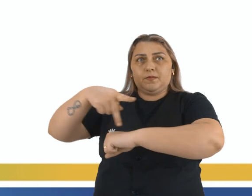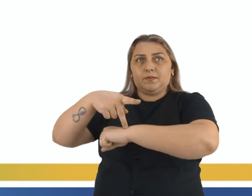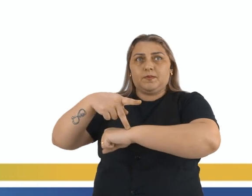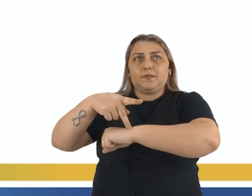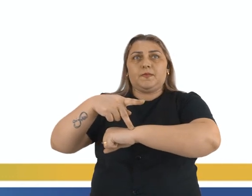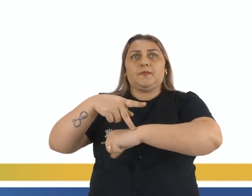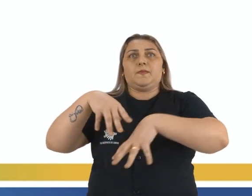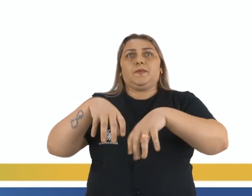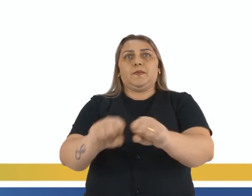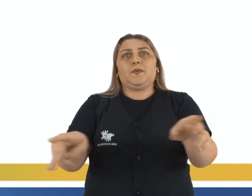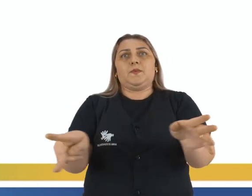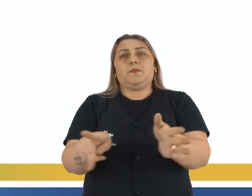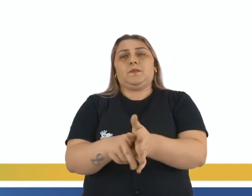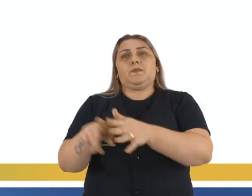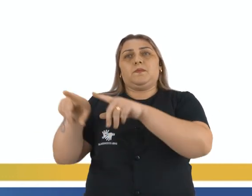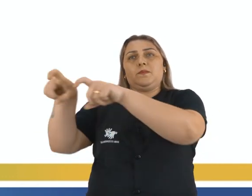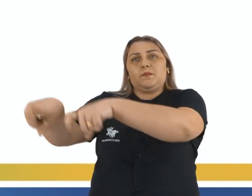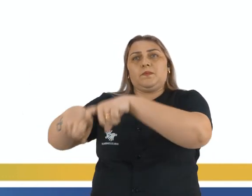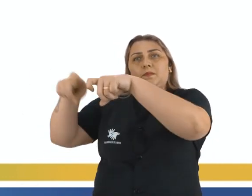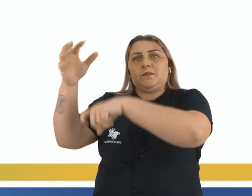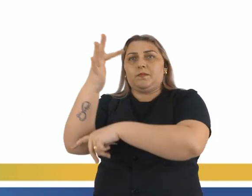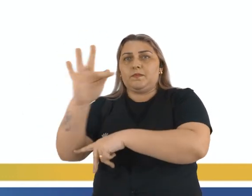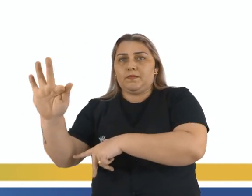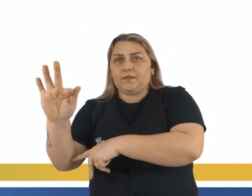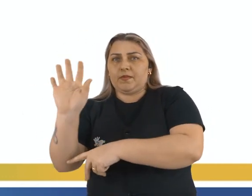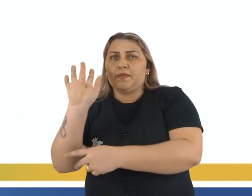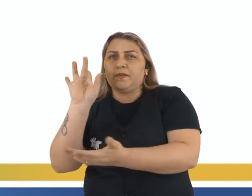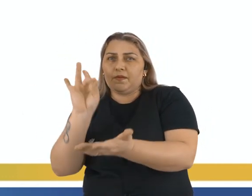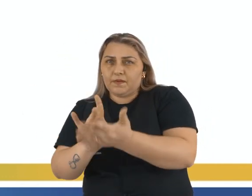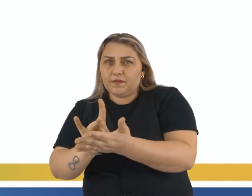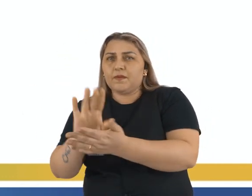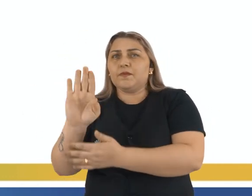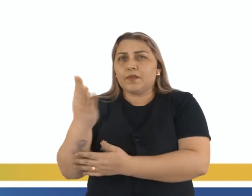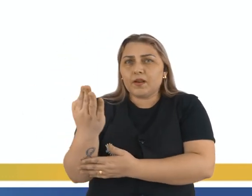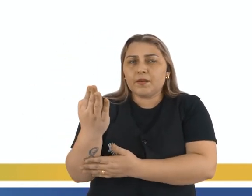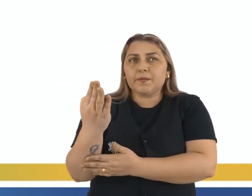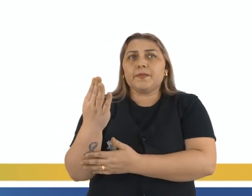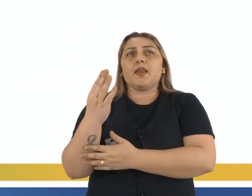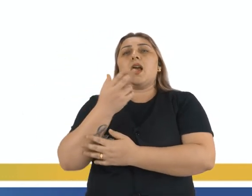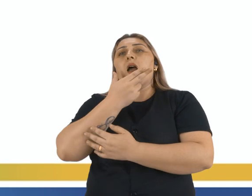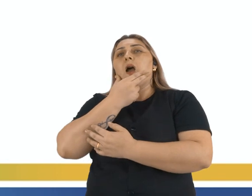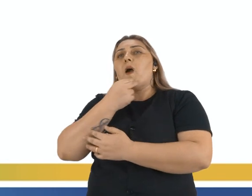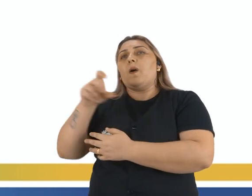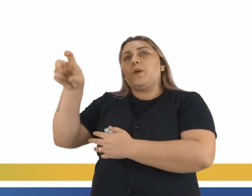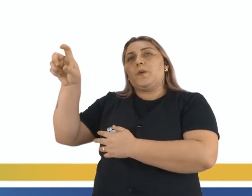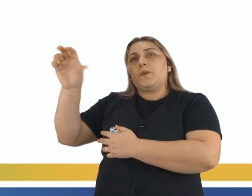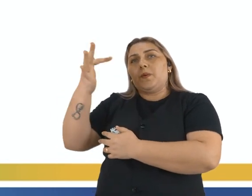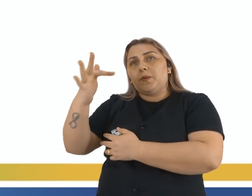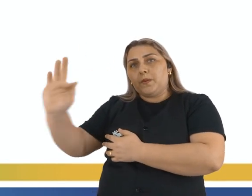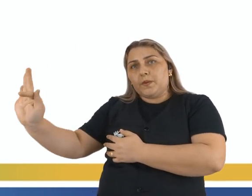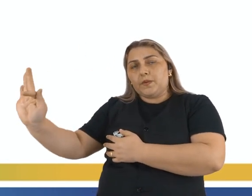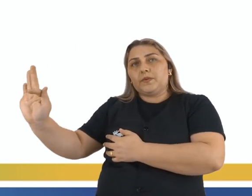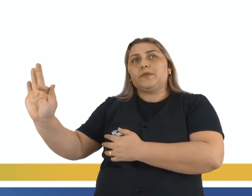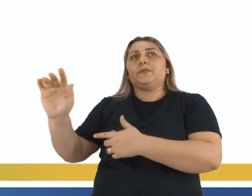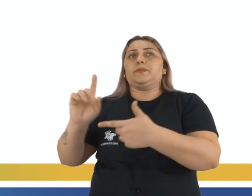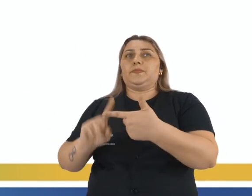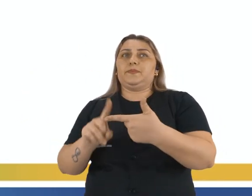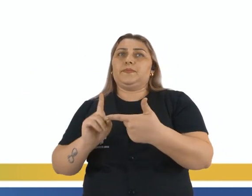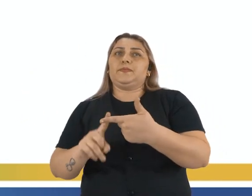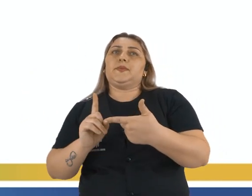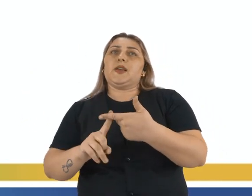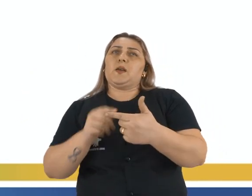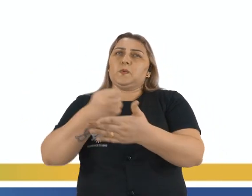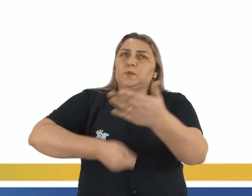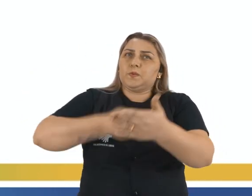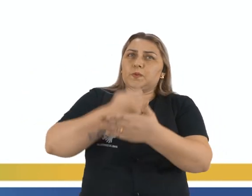domínio colonial francês. Será que essa afirmativa é verdadeira? Os franceses, segunda afirmativa, franceses